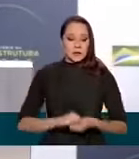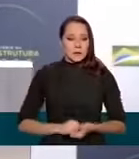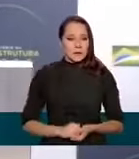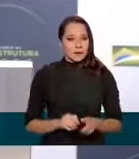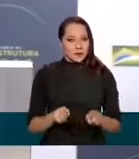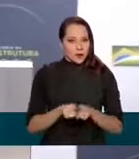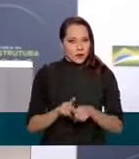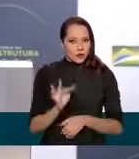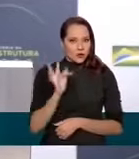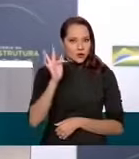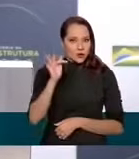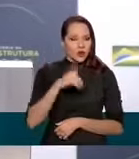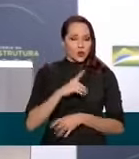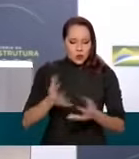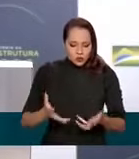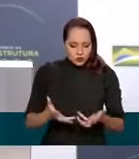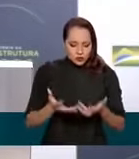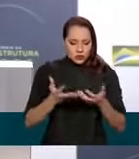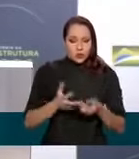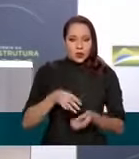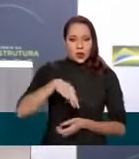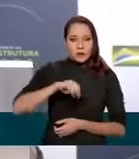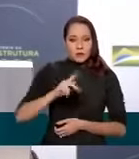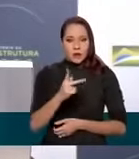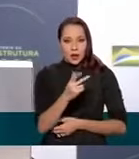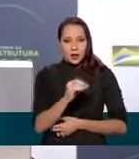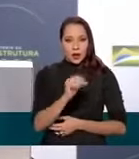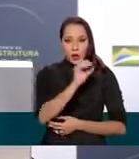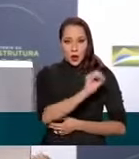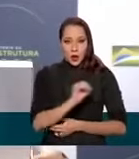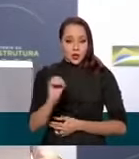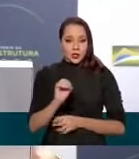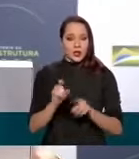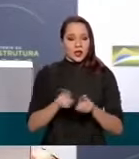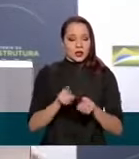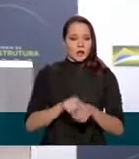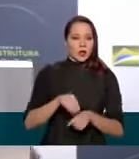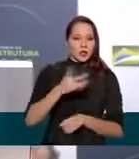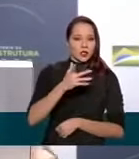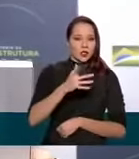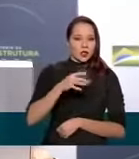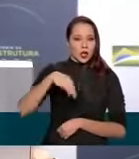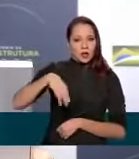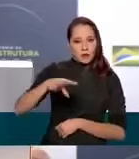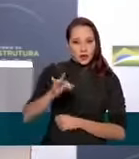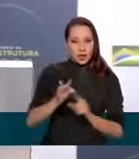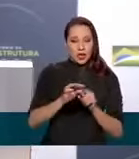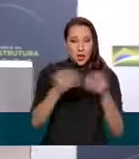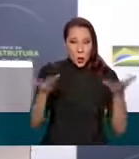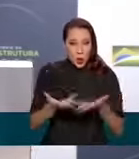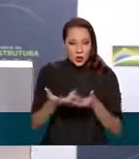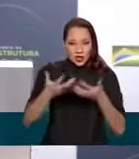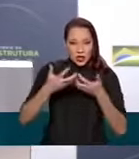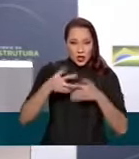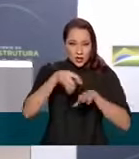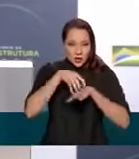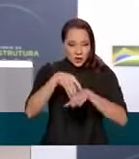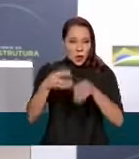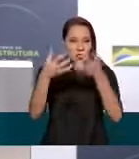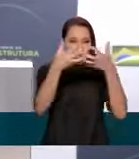seguramente a repotencialização da Malha Oeste e a logística de celulose do Mato Grosso do Sul, que hoje é feita de caminhão, será